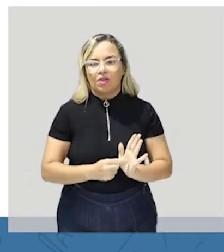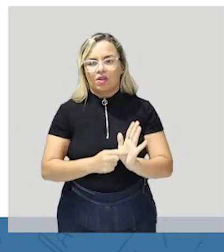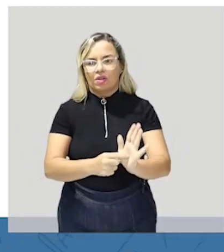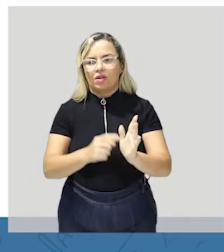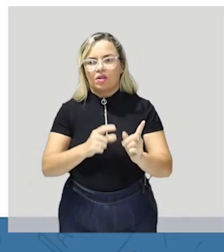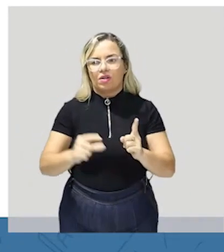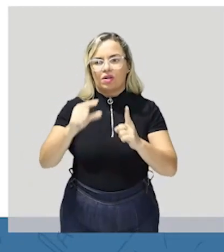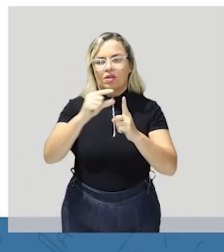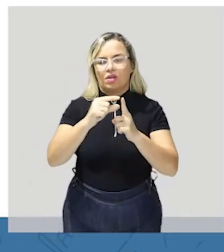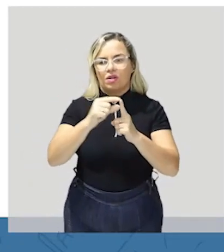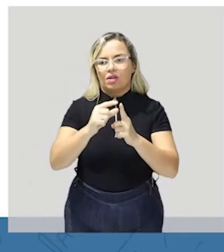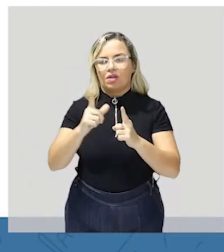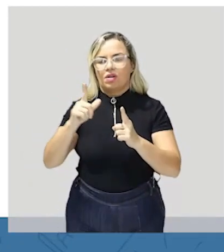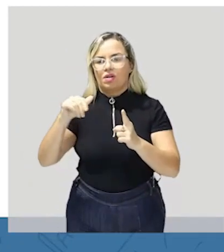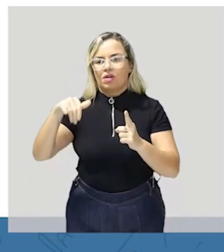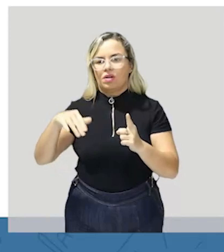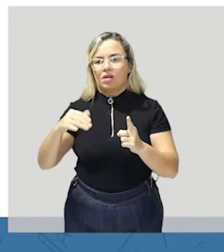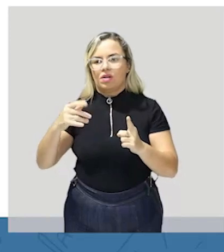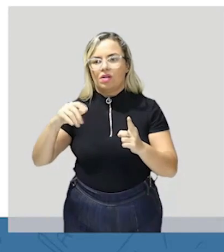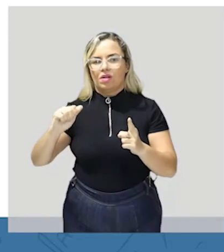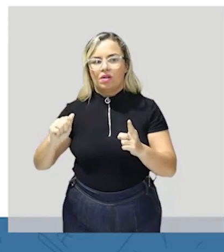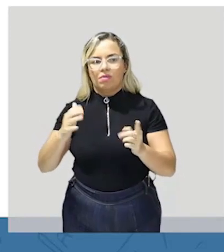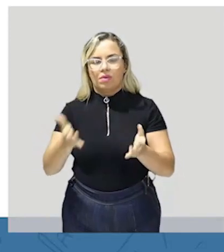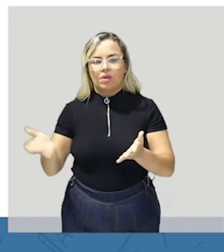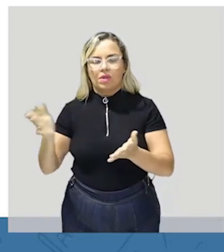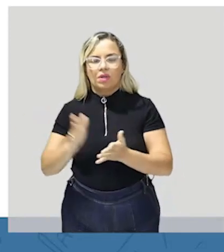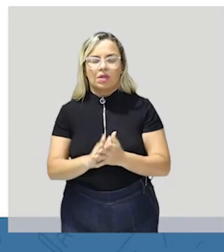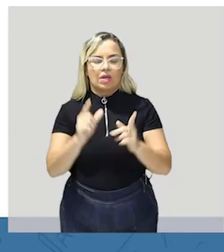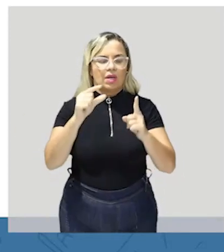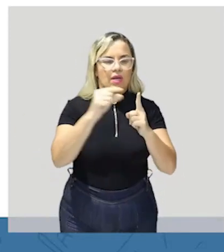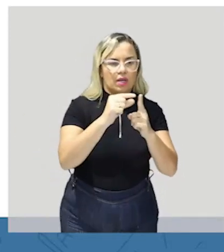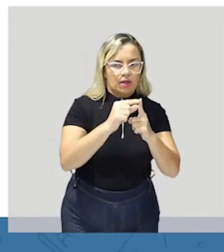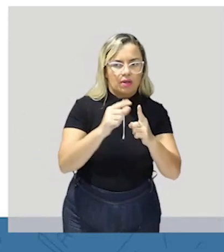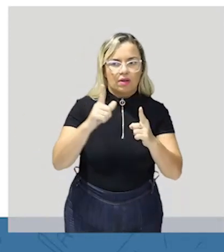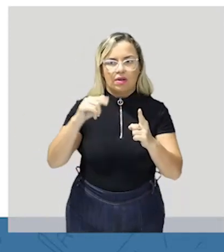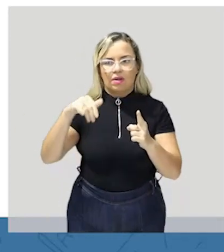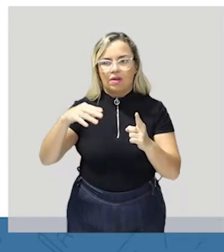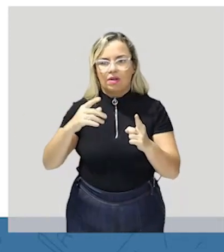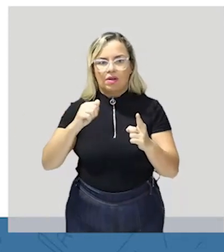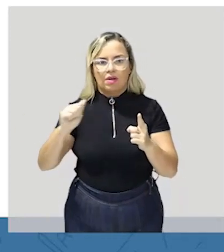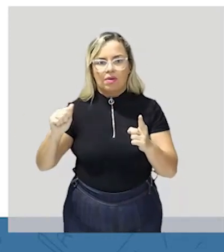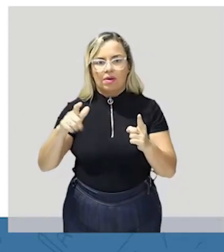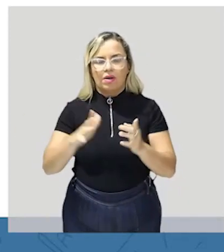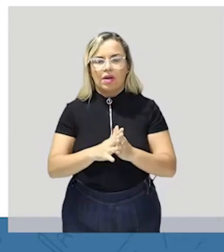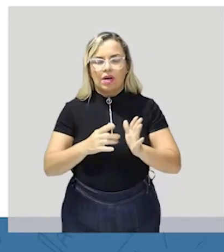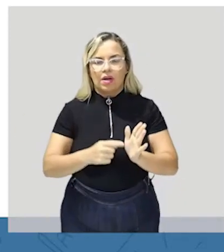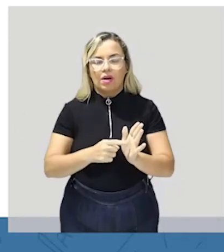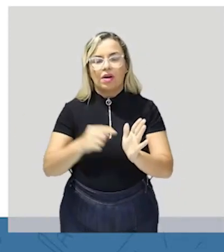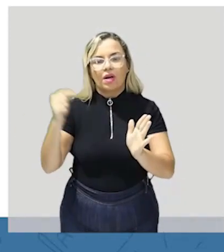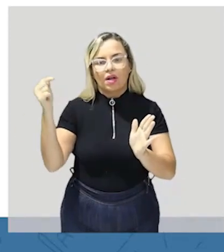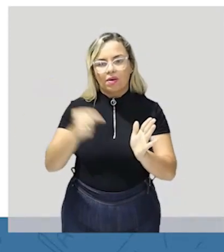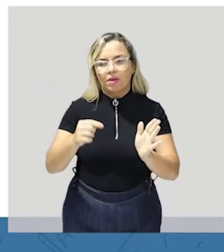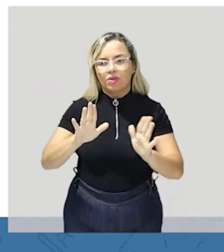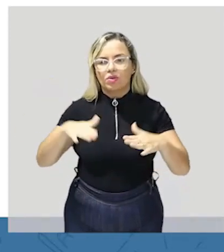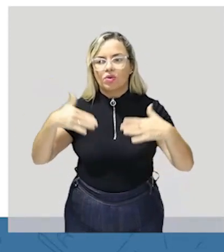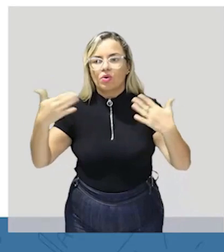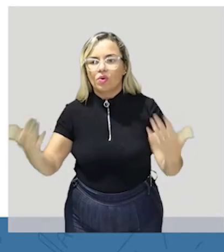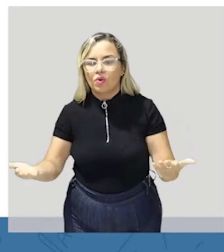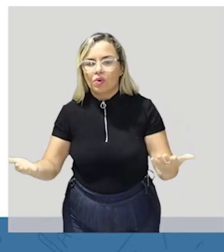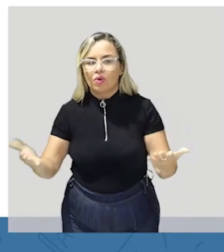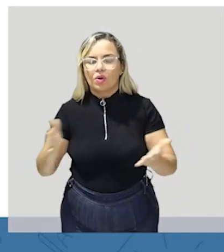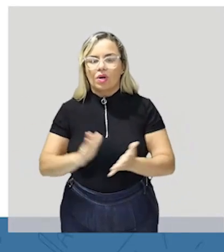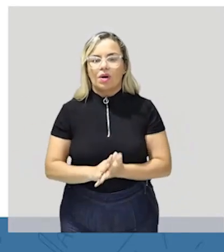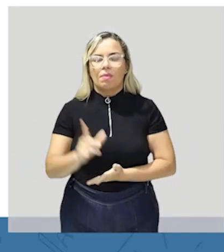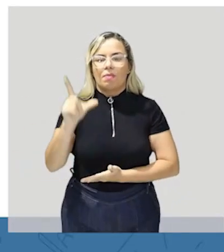palavra limpia essa expressão indica que além de produzir menos resíduos